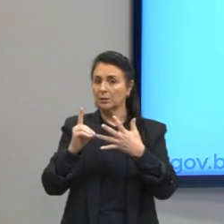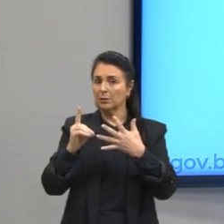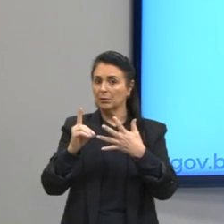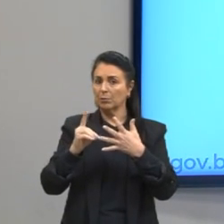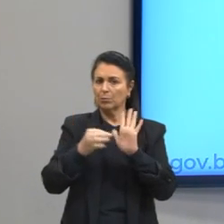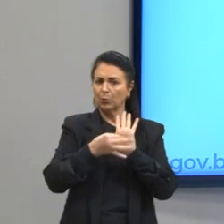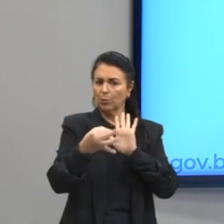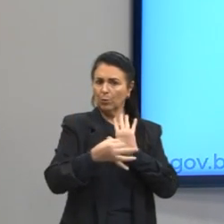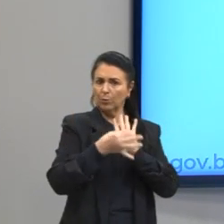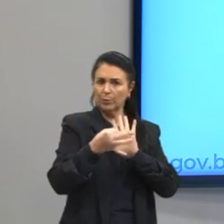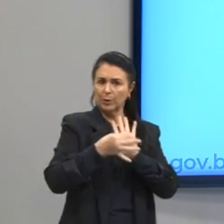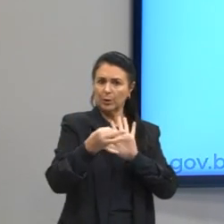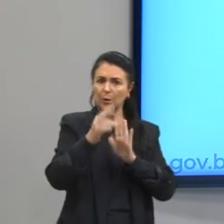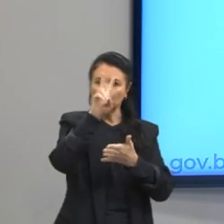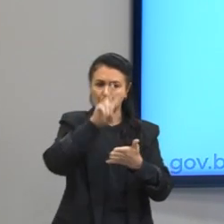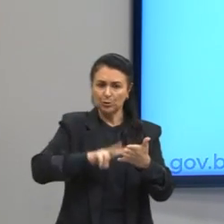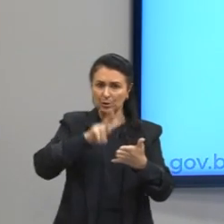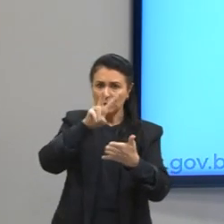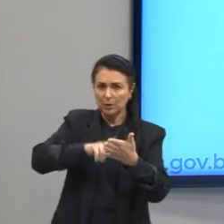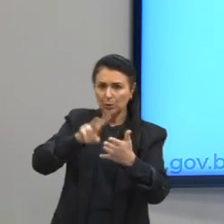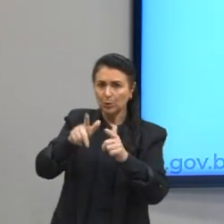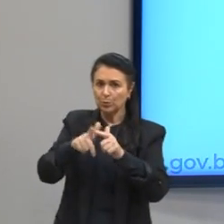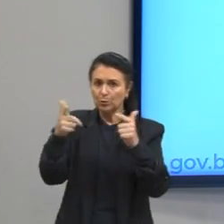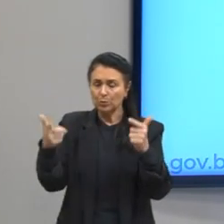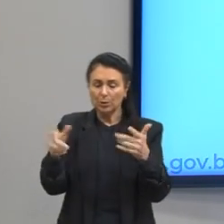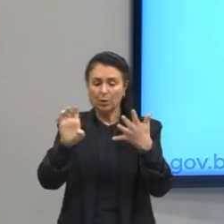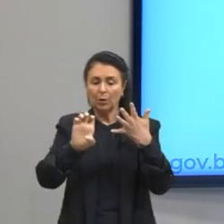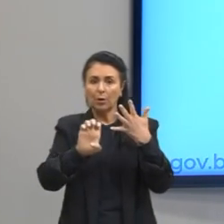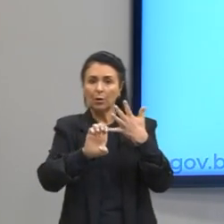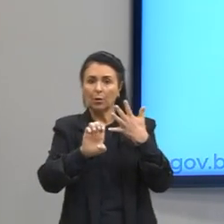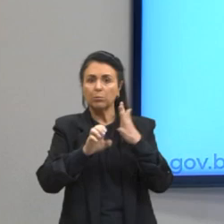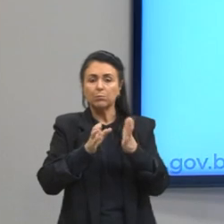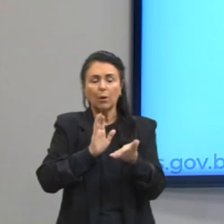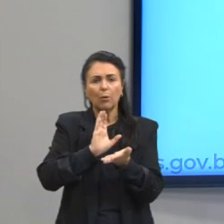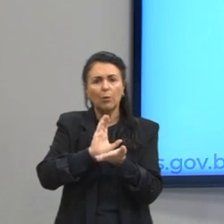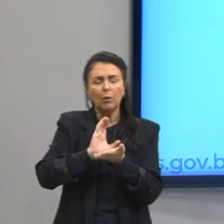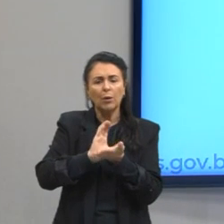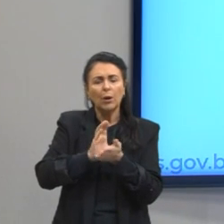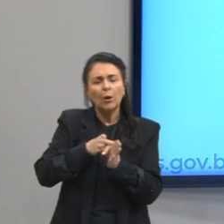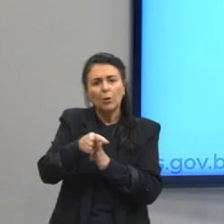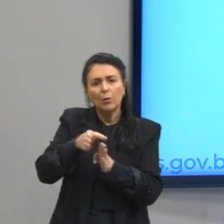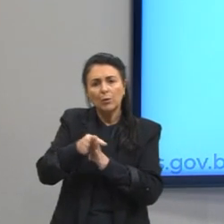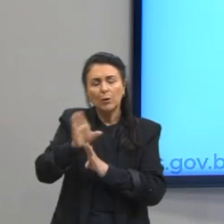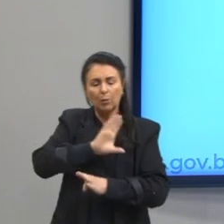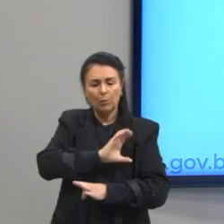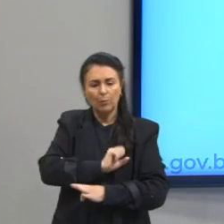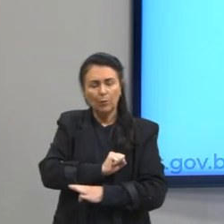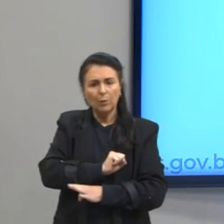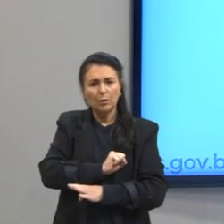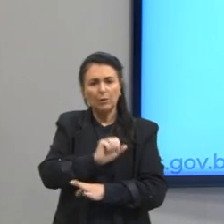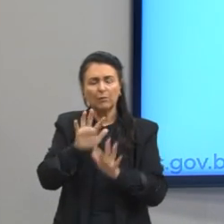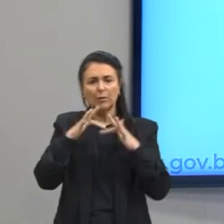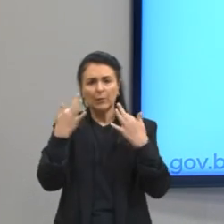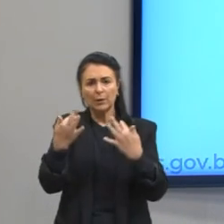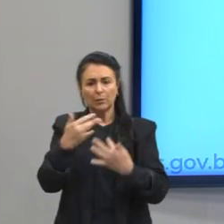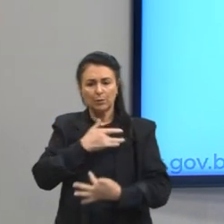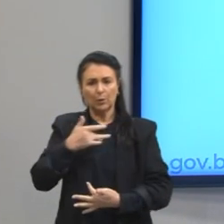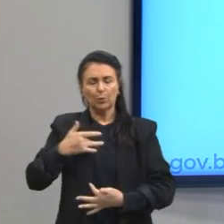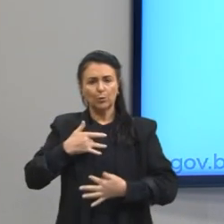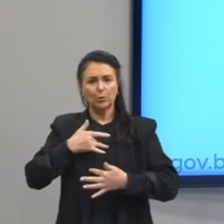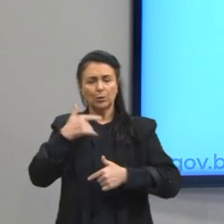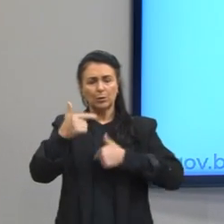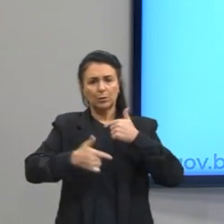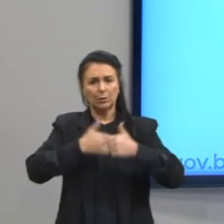opinião de leitores em um jornal. Ou letra E. Aconselhar sobre amor, família, saúde e trabalho. Não é vender